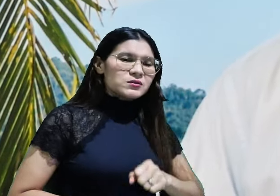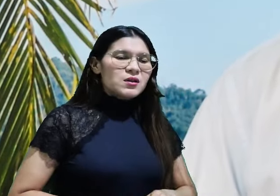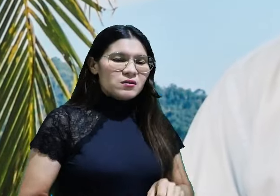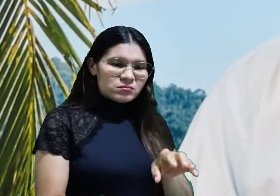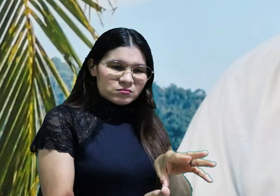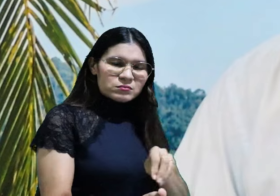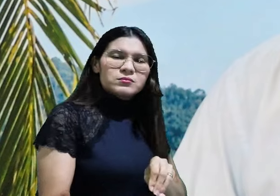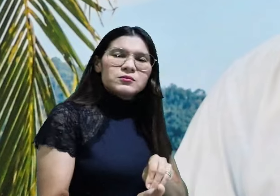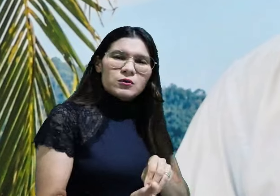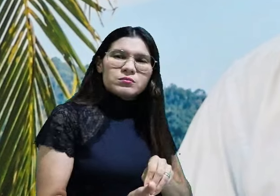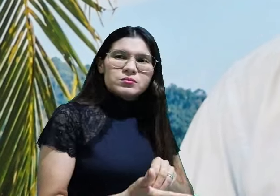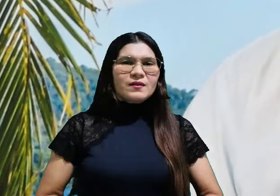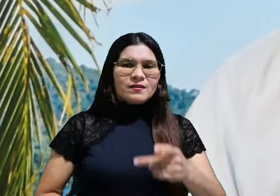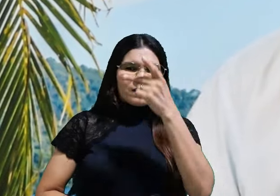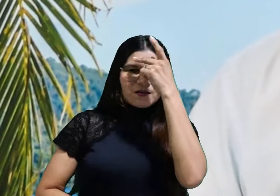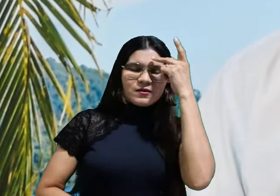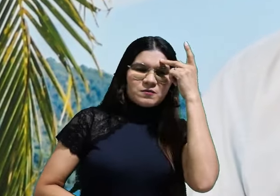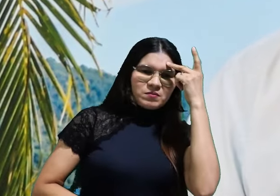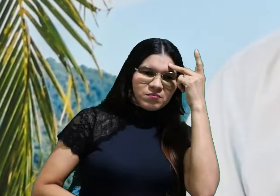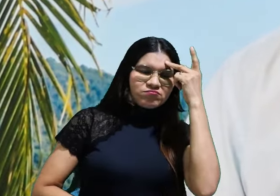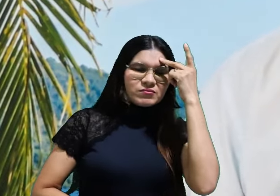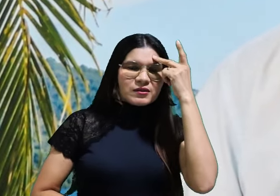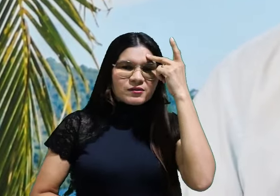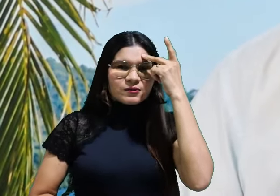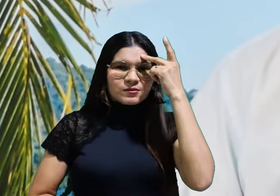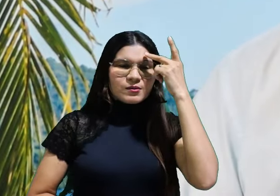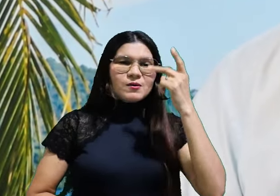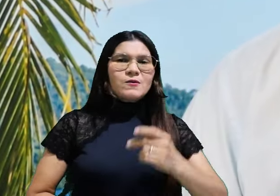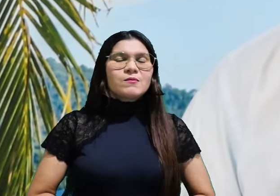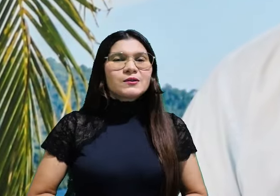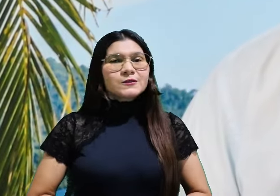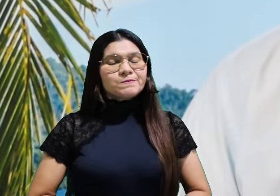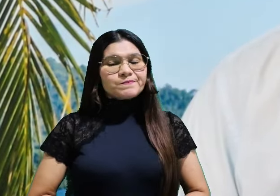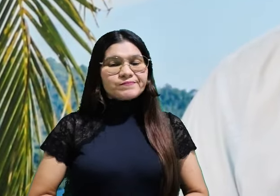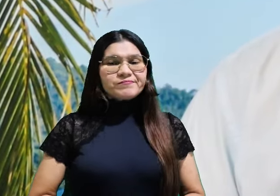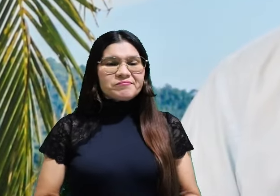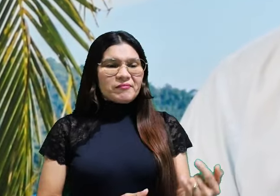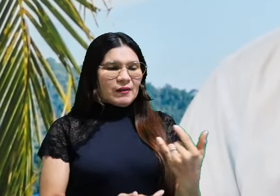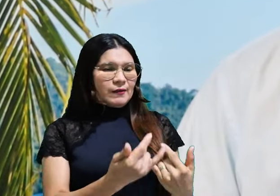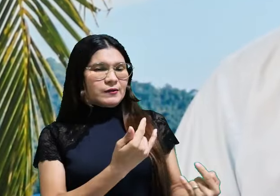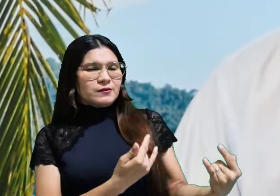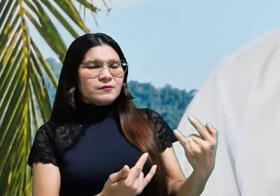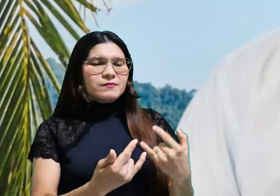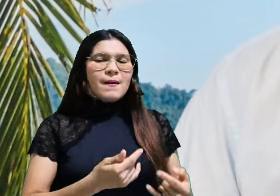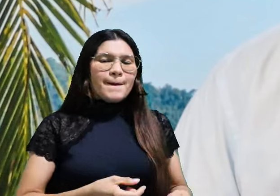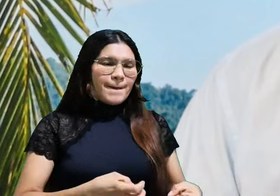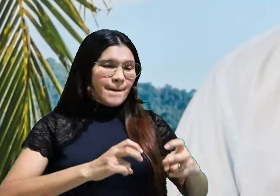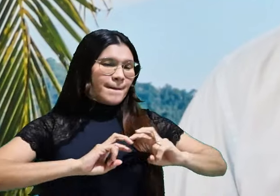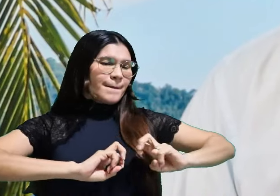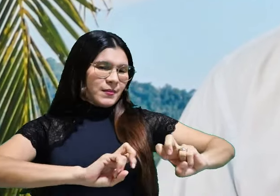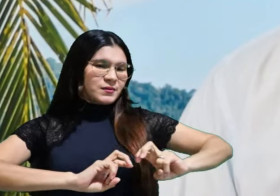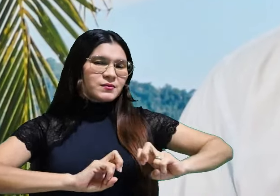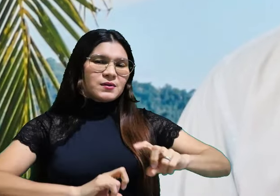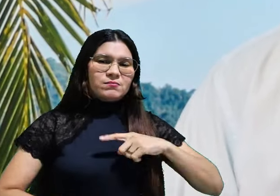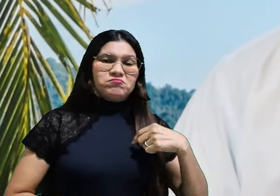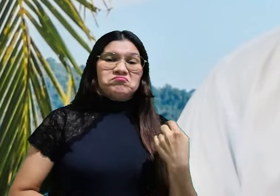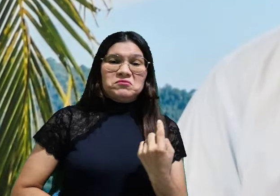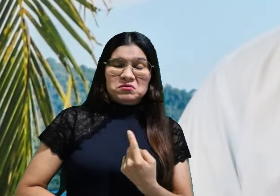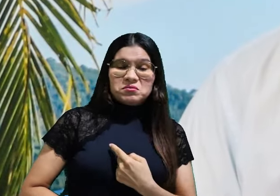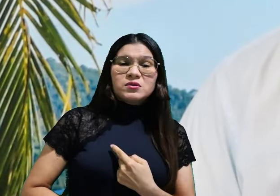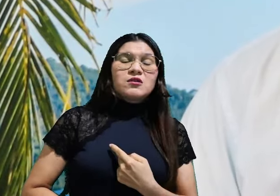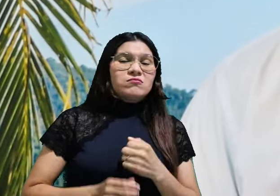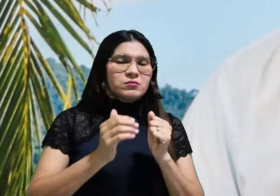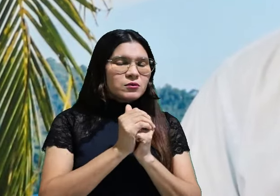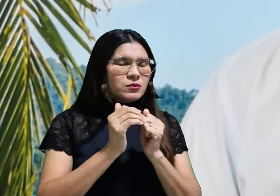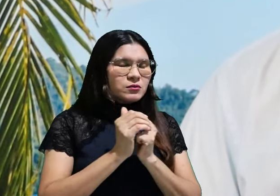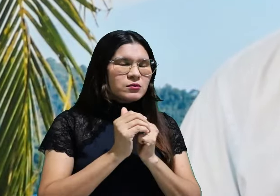também habita em ti. As pessoas ao nosso redor, a começar em nossa família, percebem se nossas